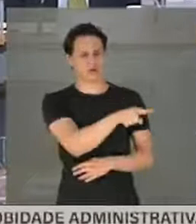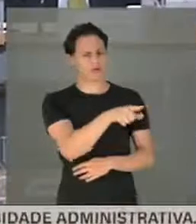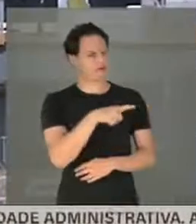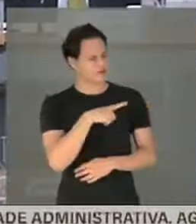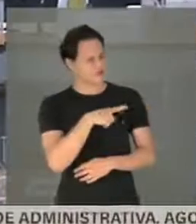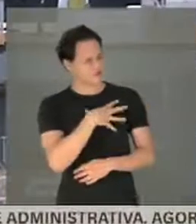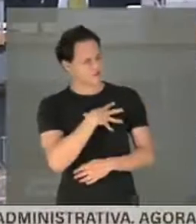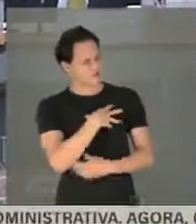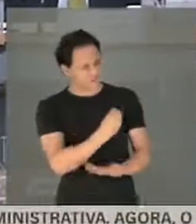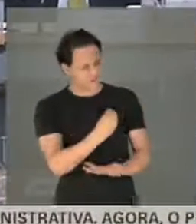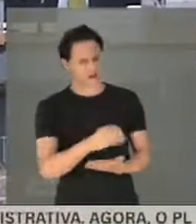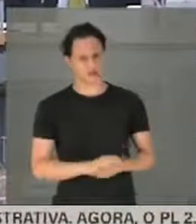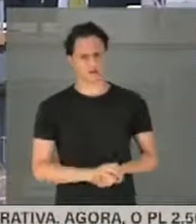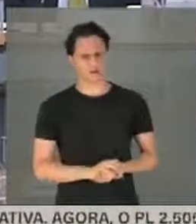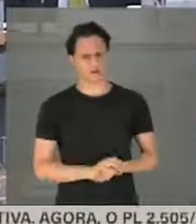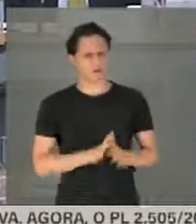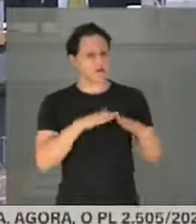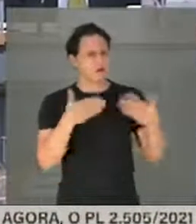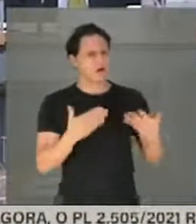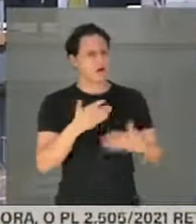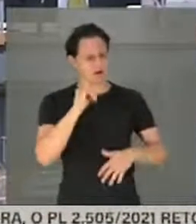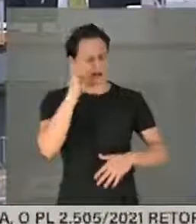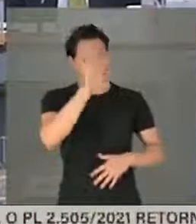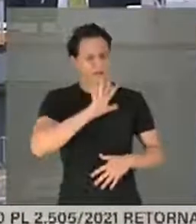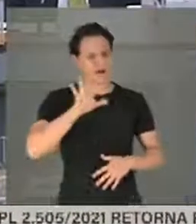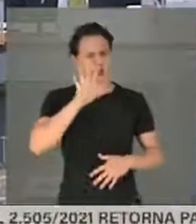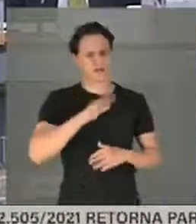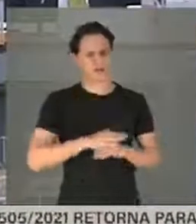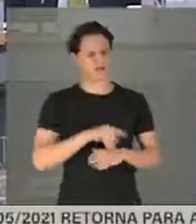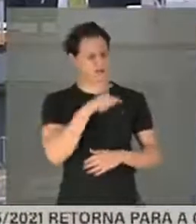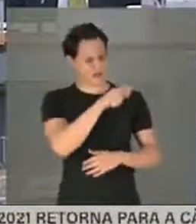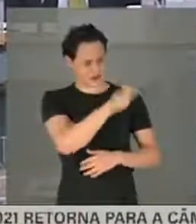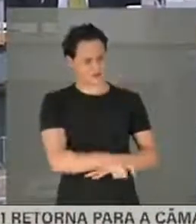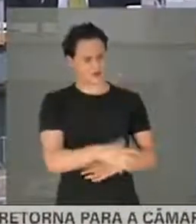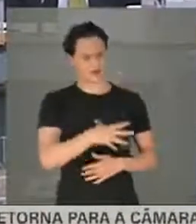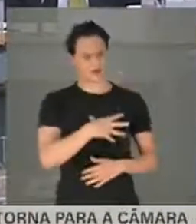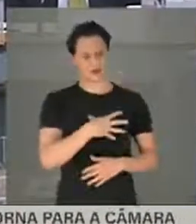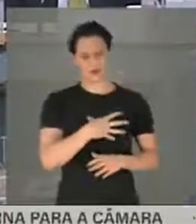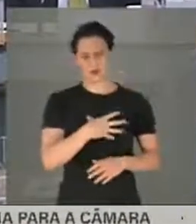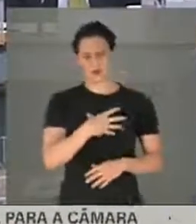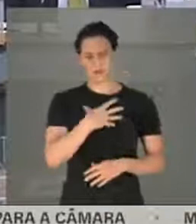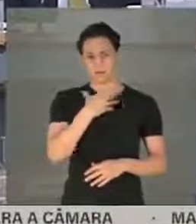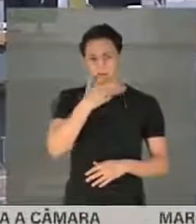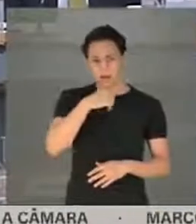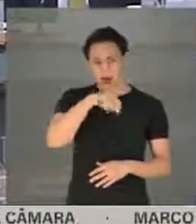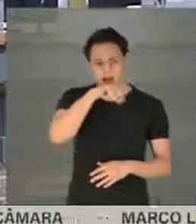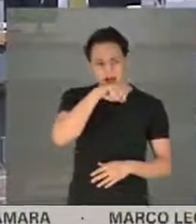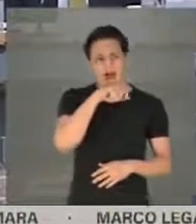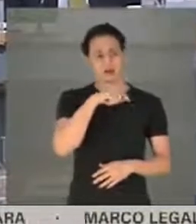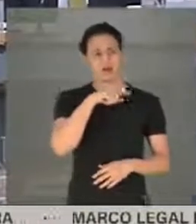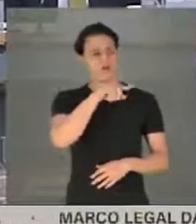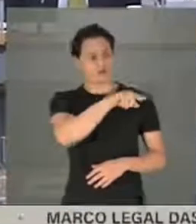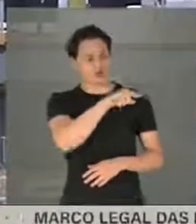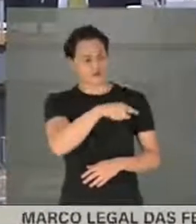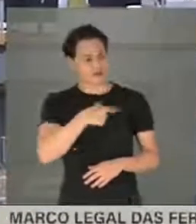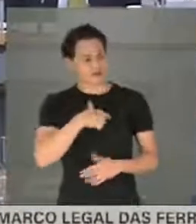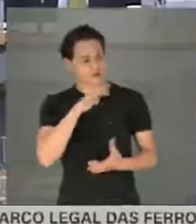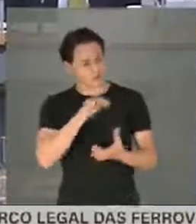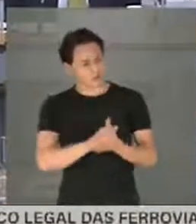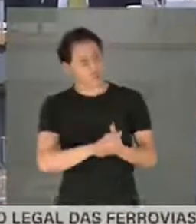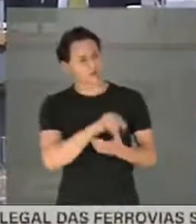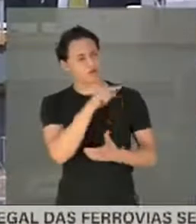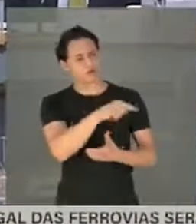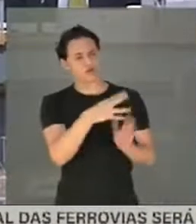filhos. Qual a imagem, enquanto pai, enquanto esposo, enquanto cidadão, o senhor vai passar para os seus